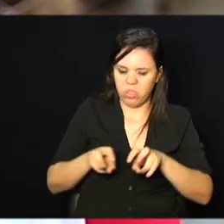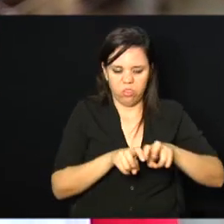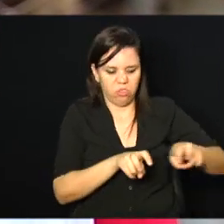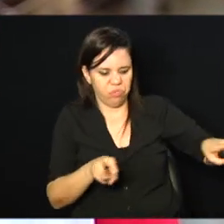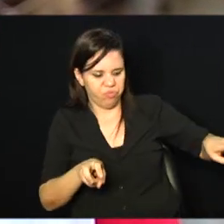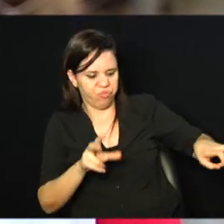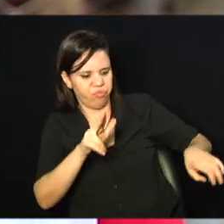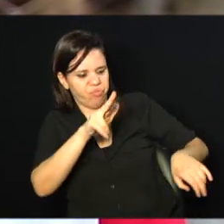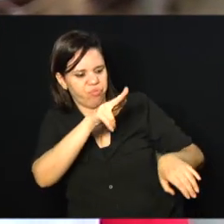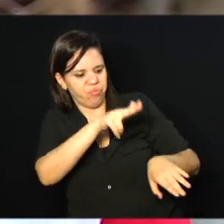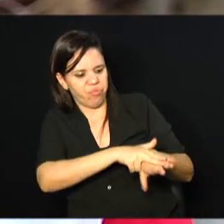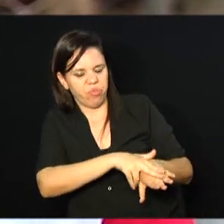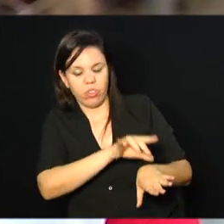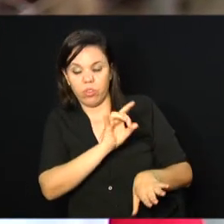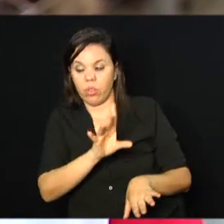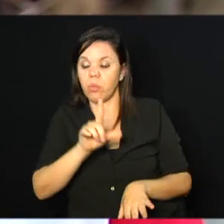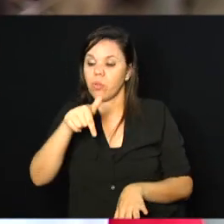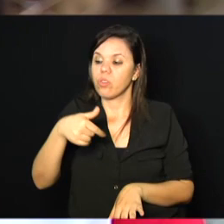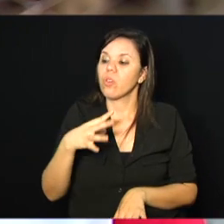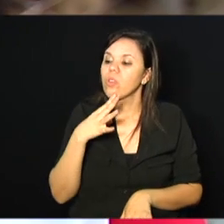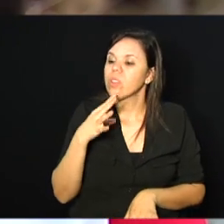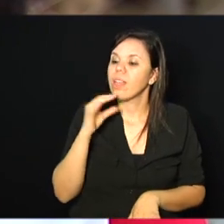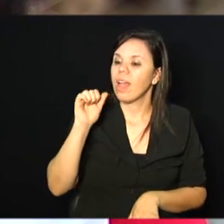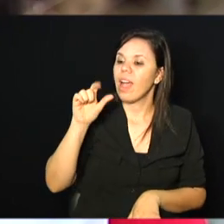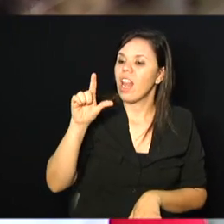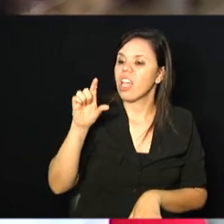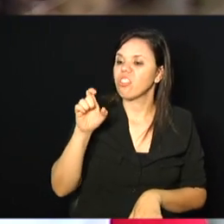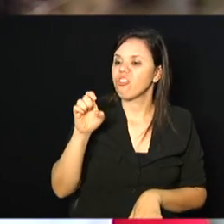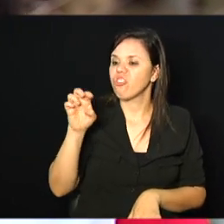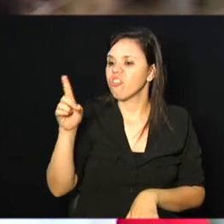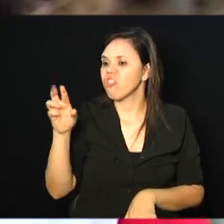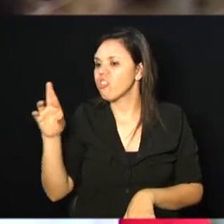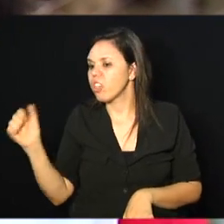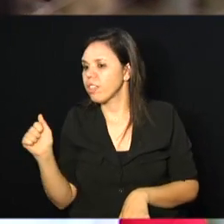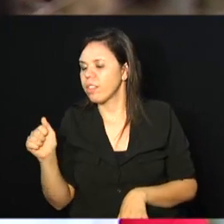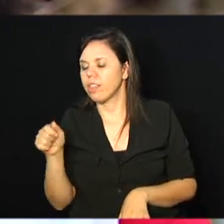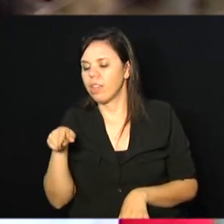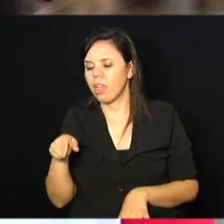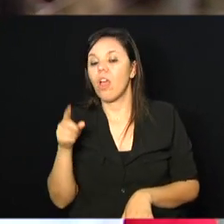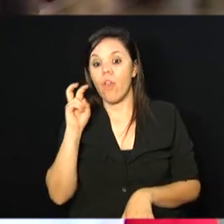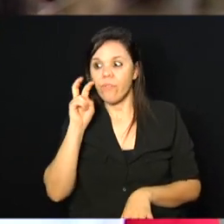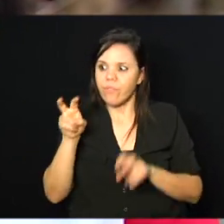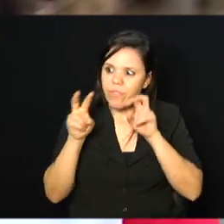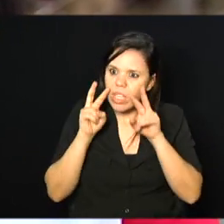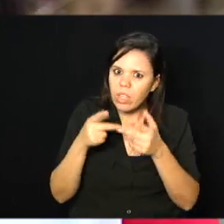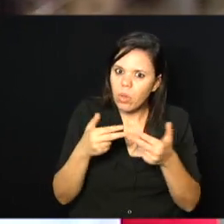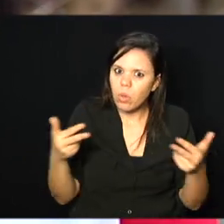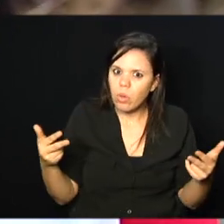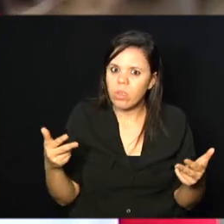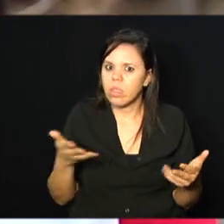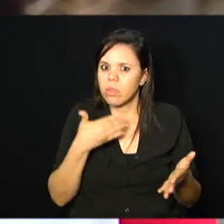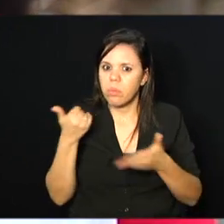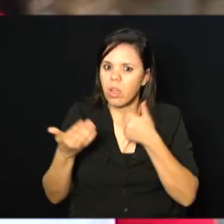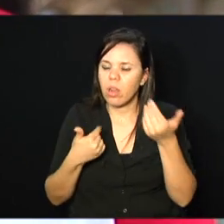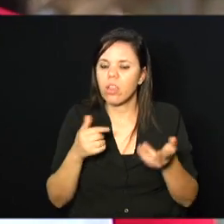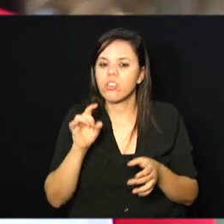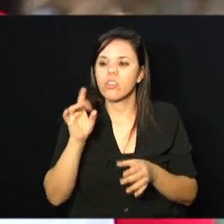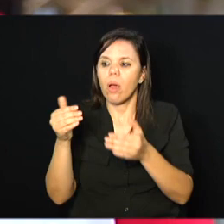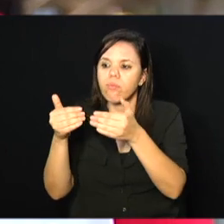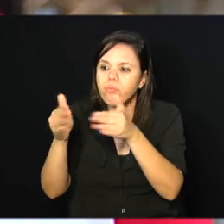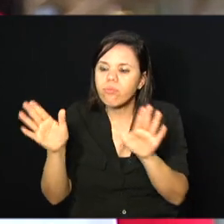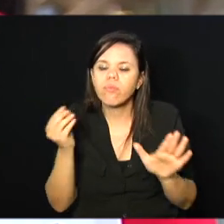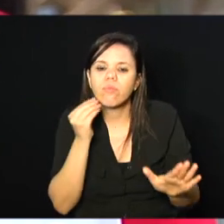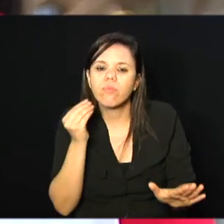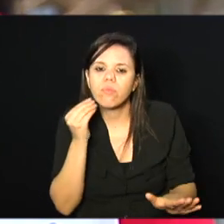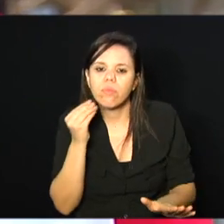E, conhecendo a Alexandra, eu vi que não, que há coisas melhores pra eles. Basta alguém abrir a